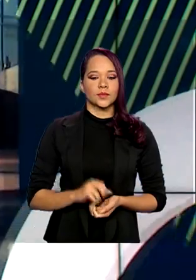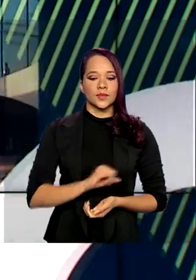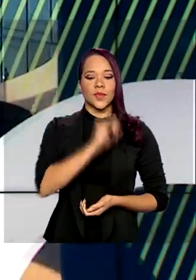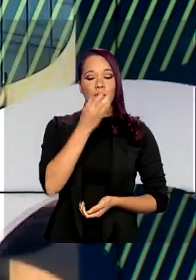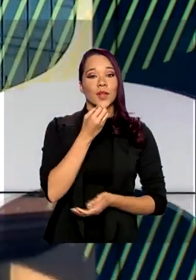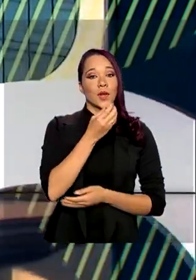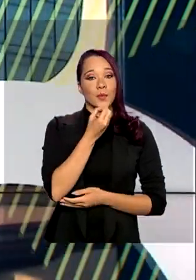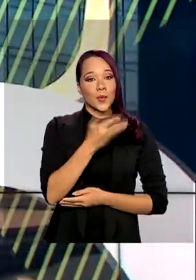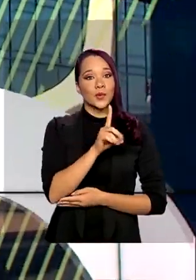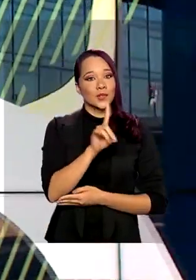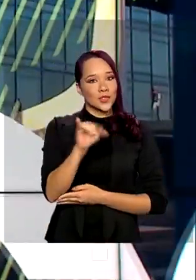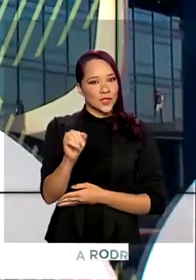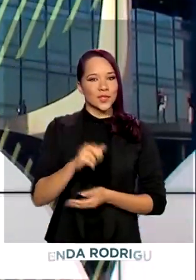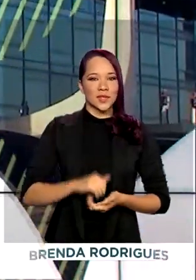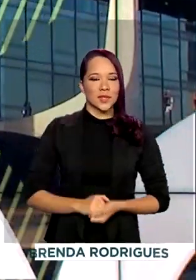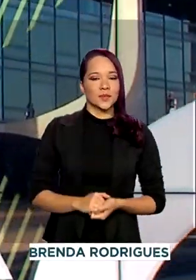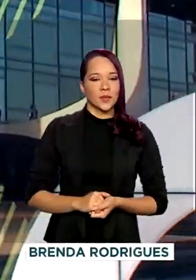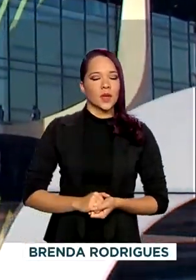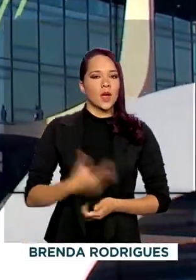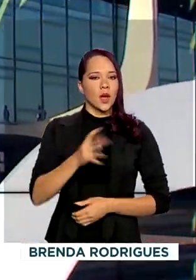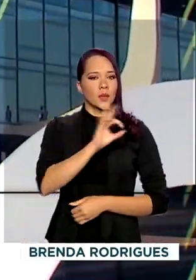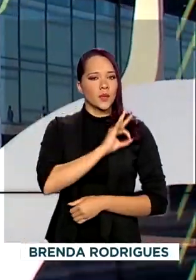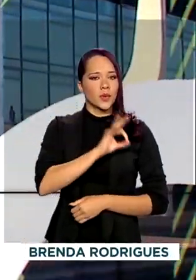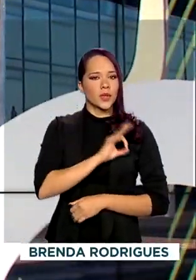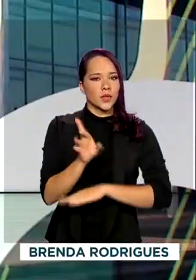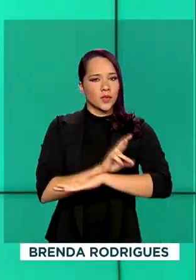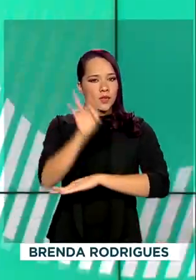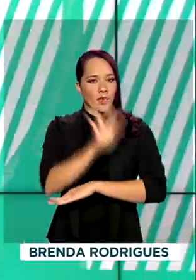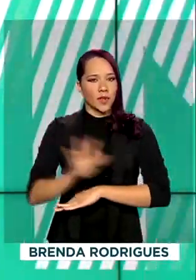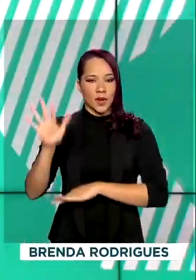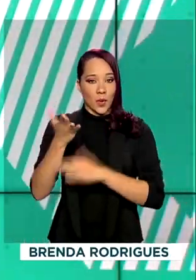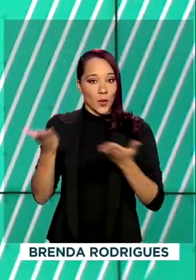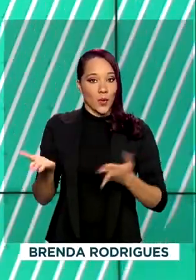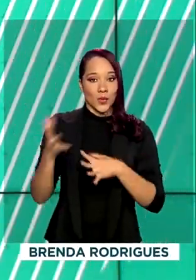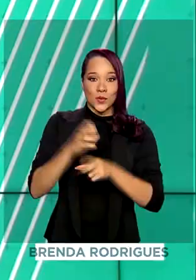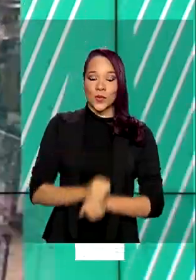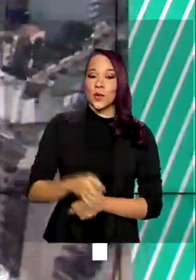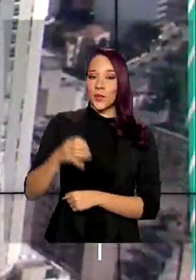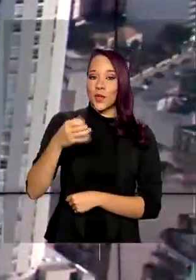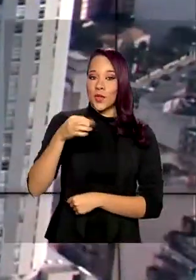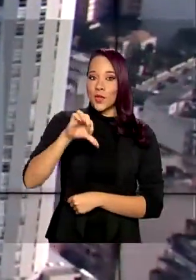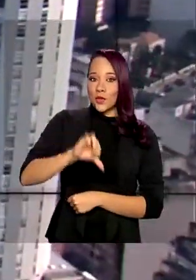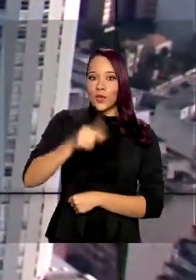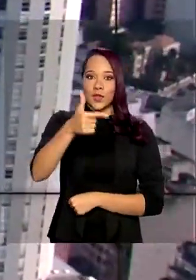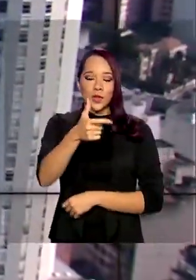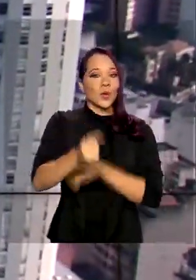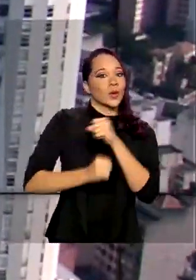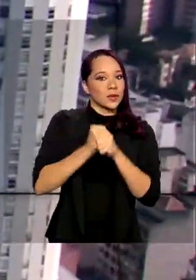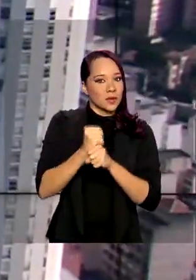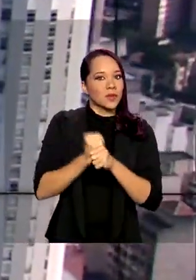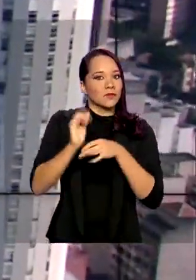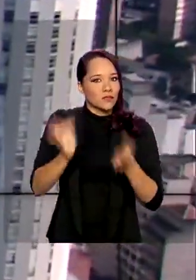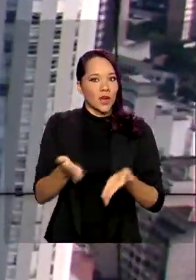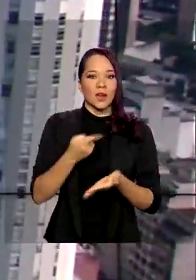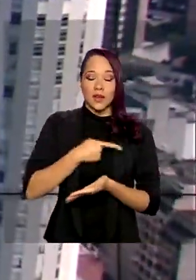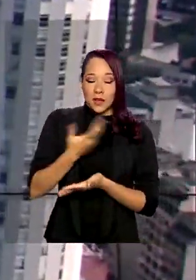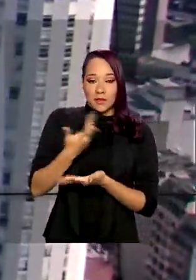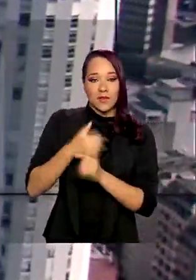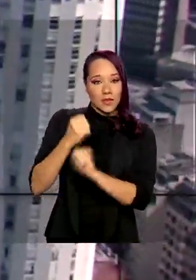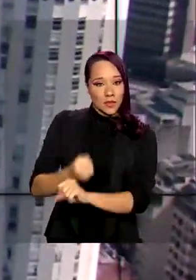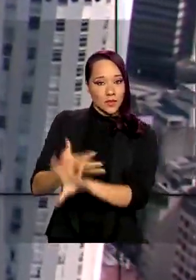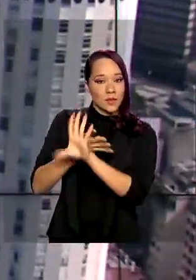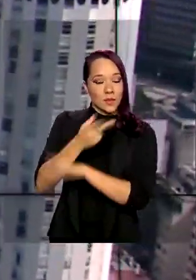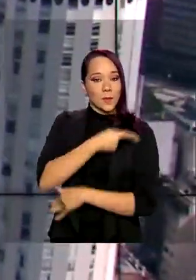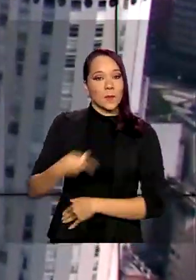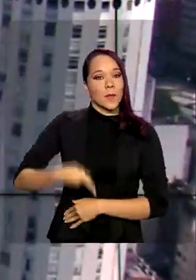Olá, bom dia. A Polícia Rodoviária Federal completa hoje 92 anos e por videoconferência, o presidente Jair Bolsonaro